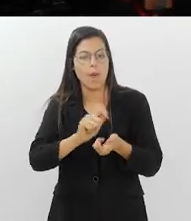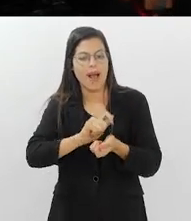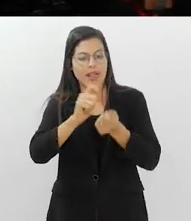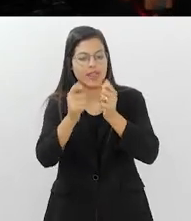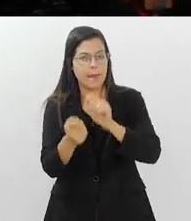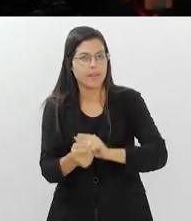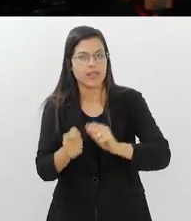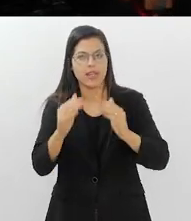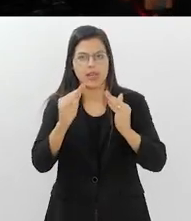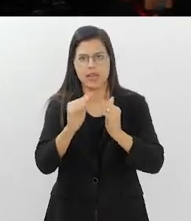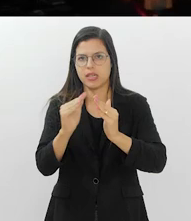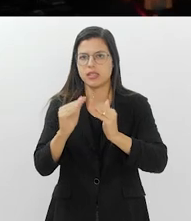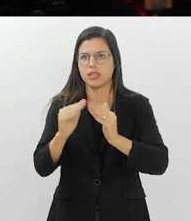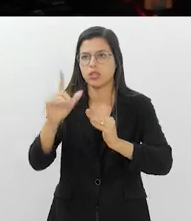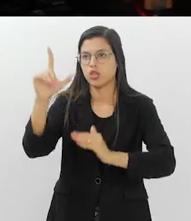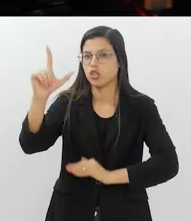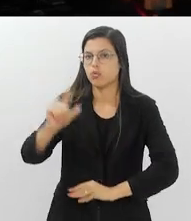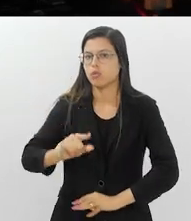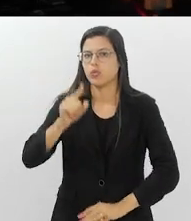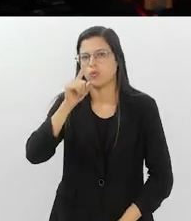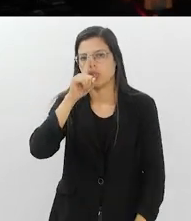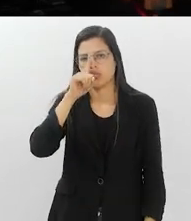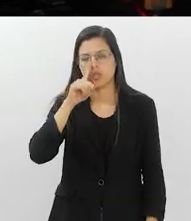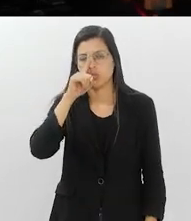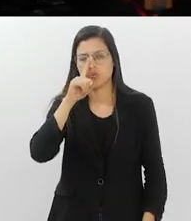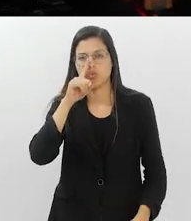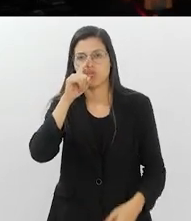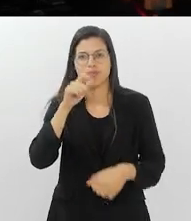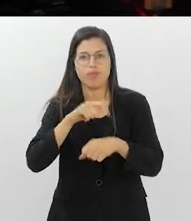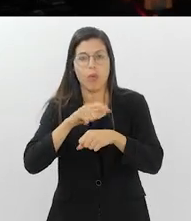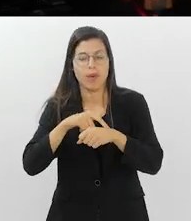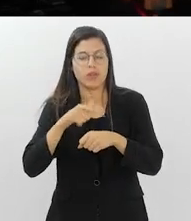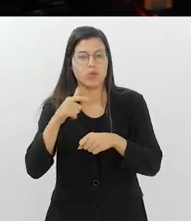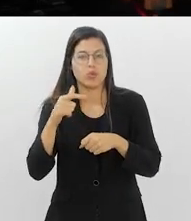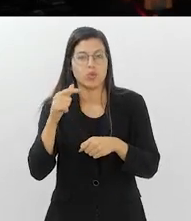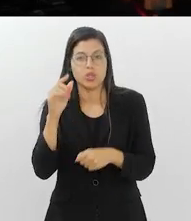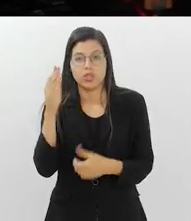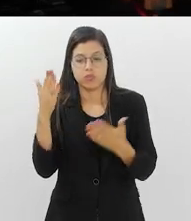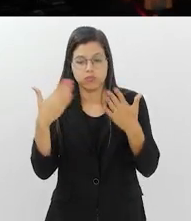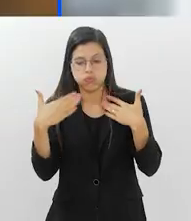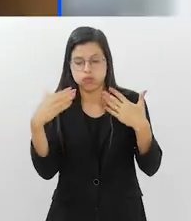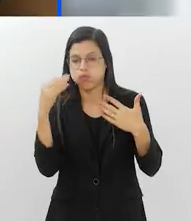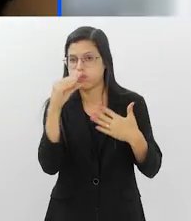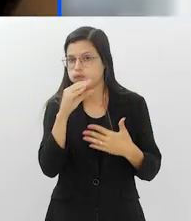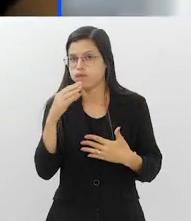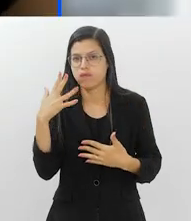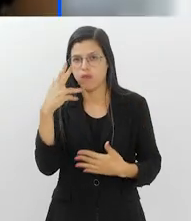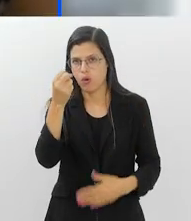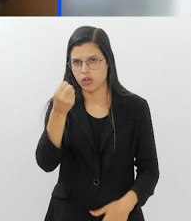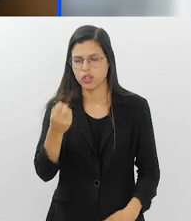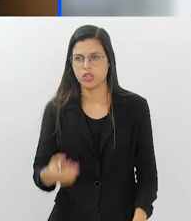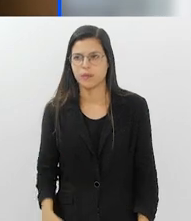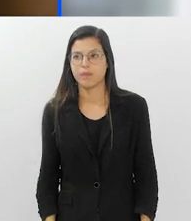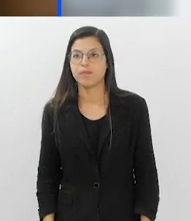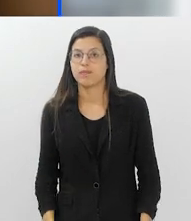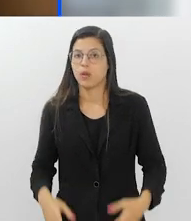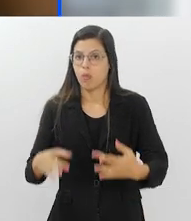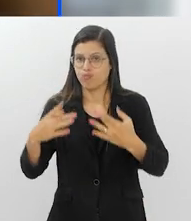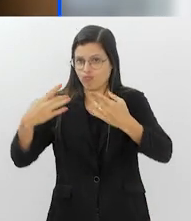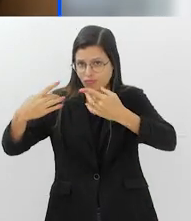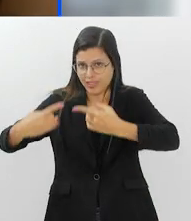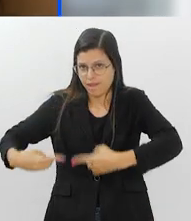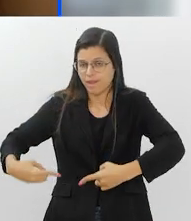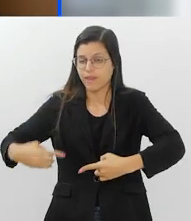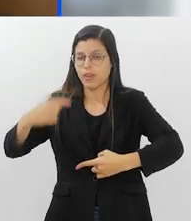residências para minimizar esses riscos que as ondas de calor e frio representam para os idosos? Bom, é um grande desafio, né?